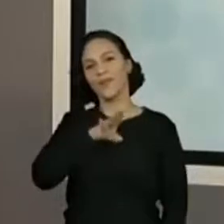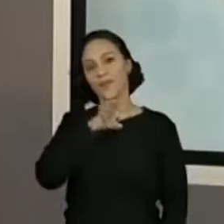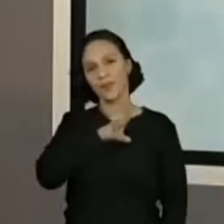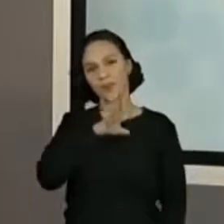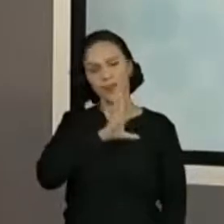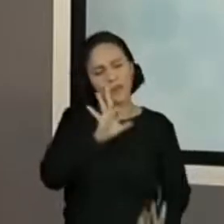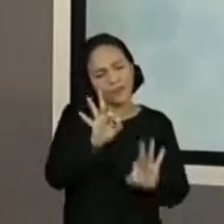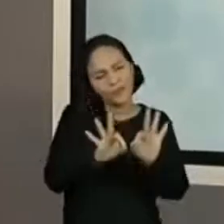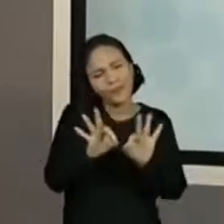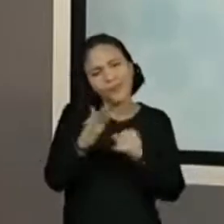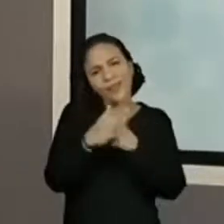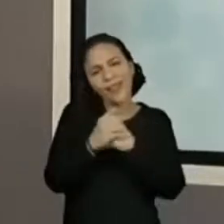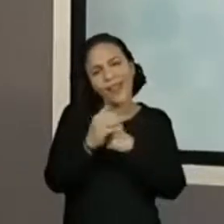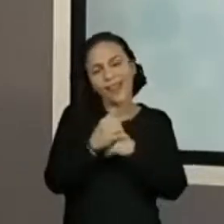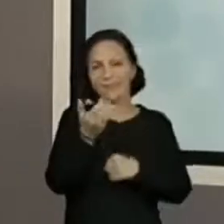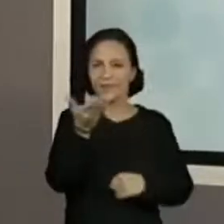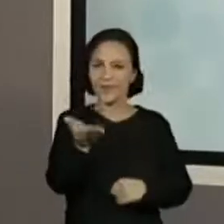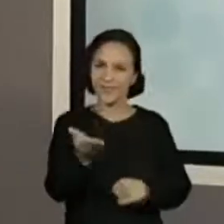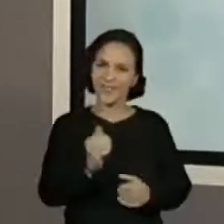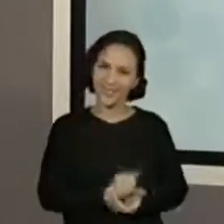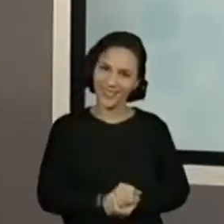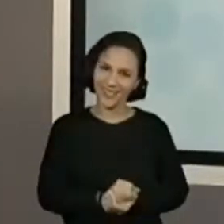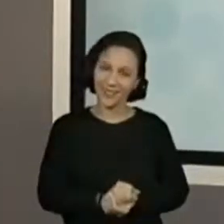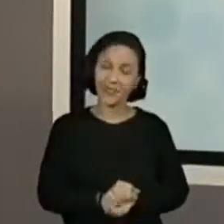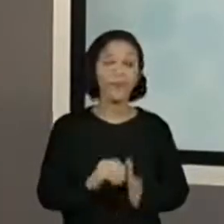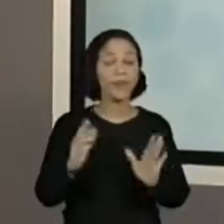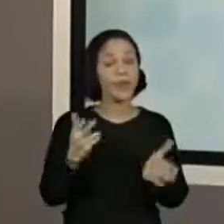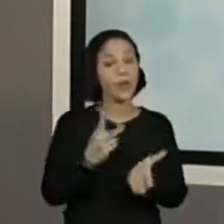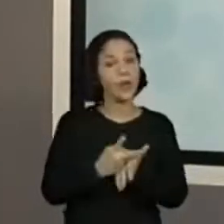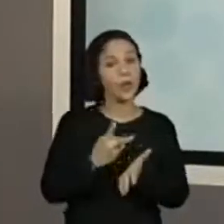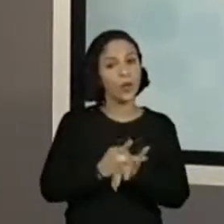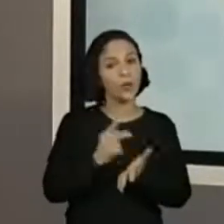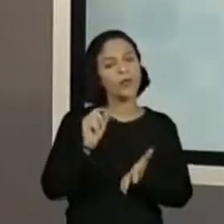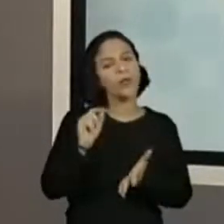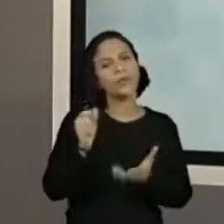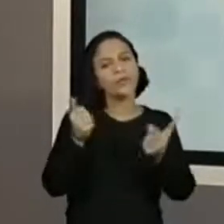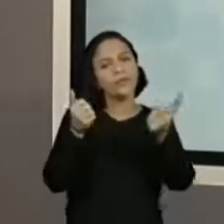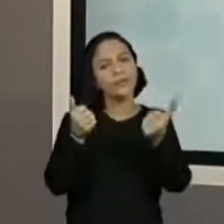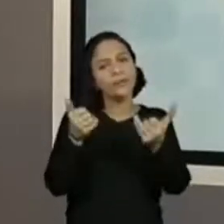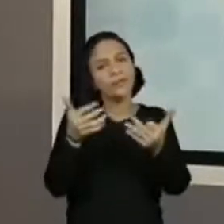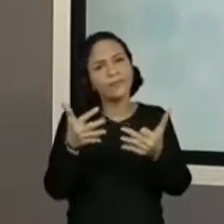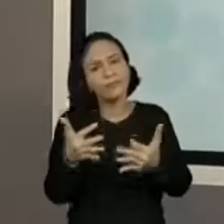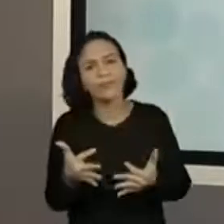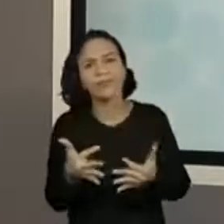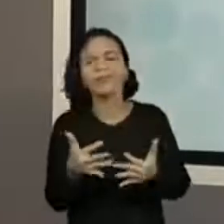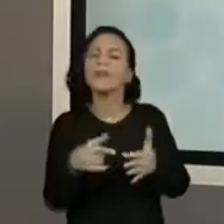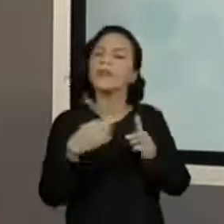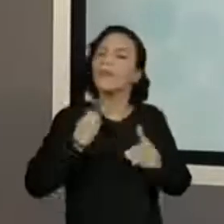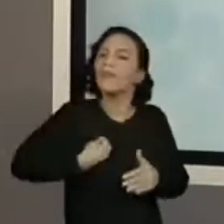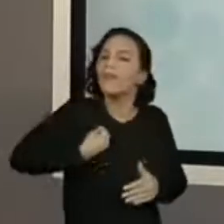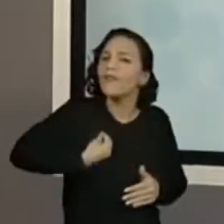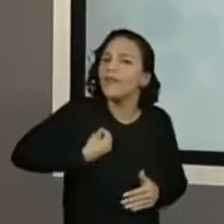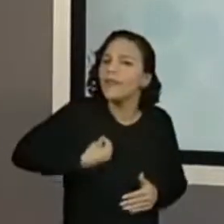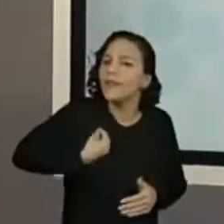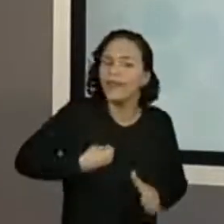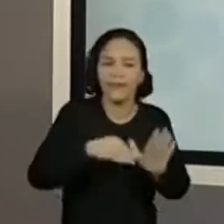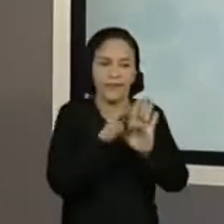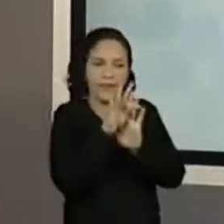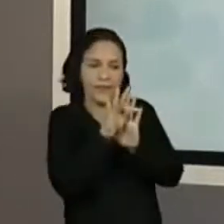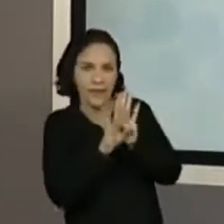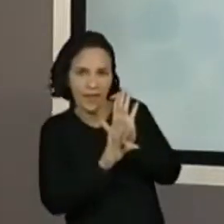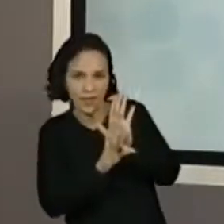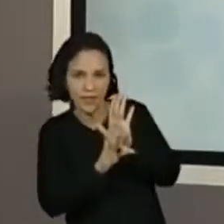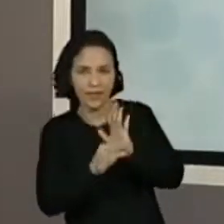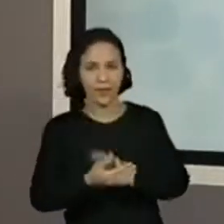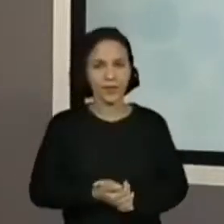preparada com muito carinho. E nós vamos continuar falando de textos que a gente tem aí no cotidiano. Ontem a professora